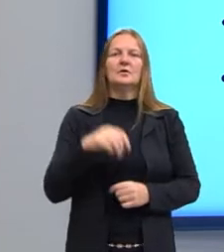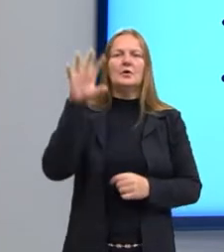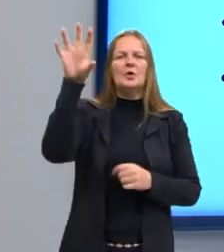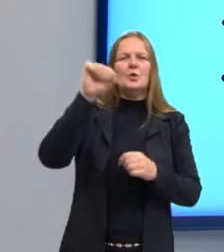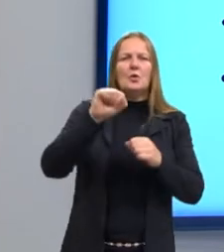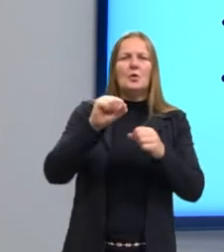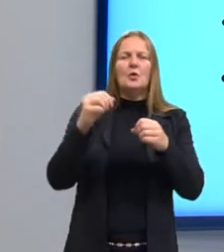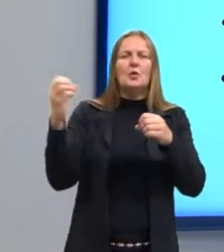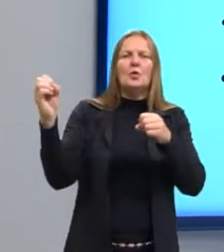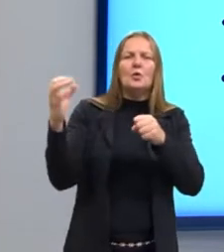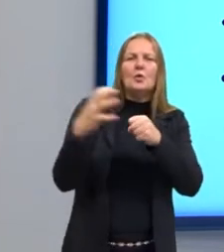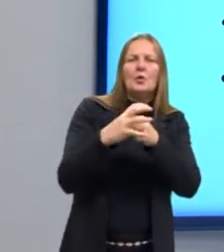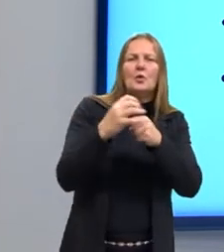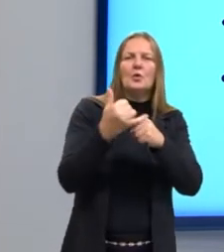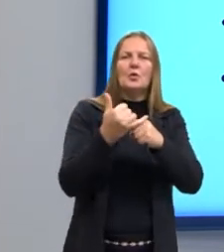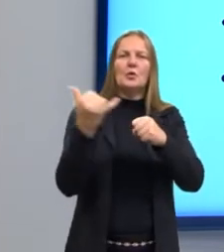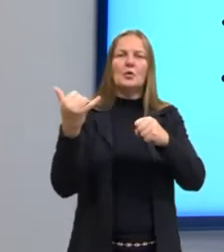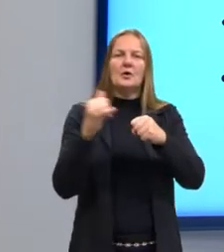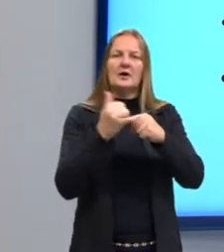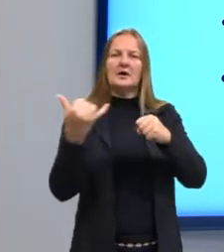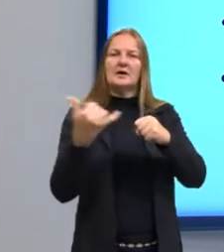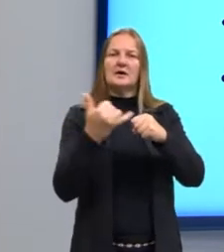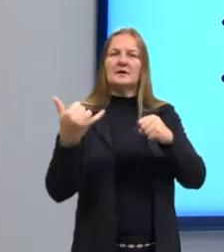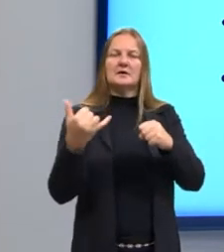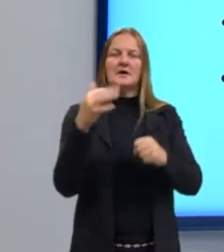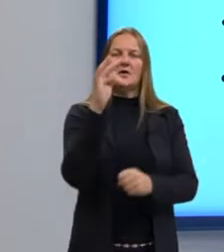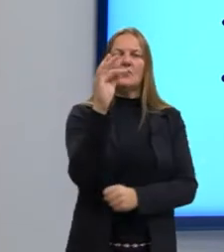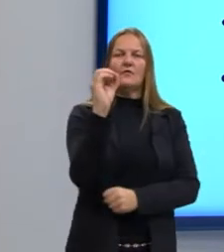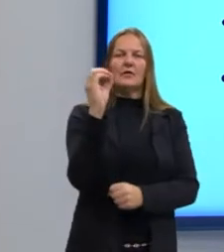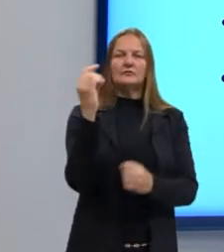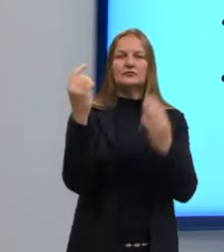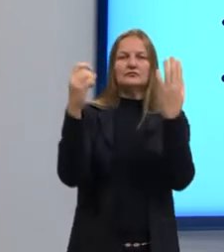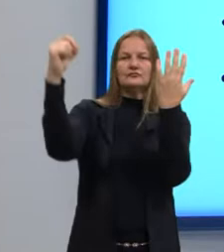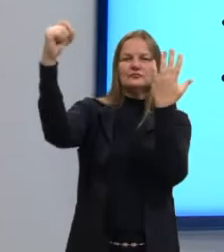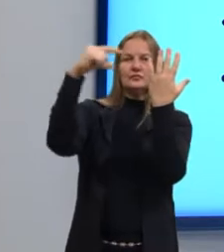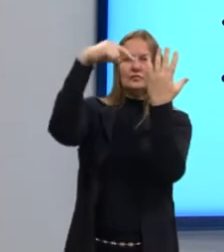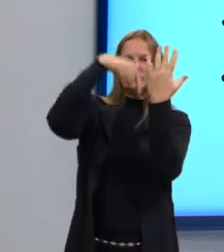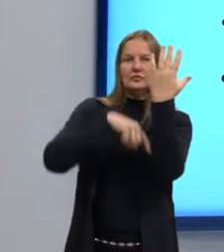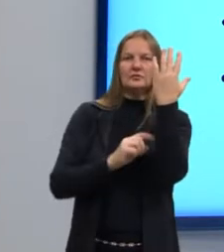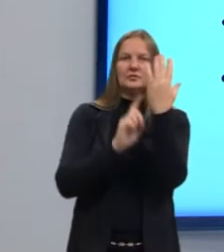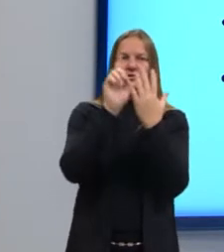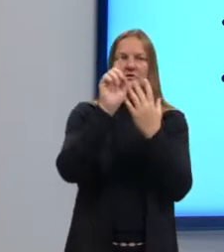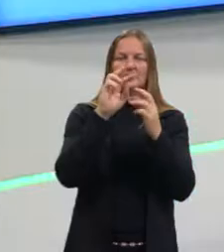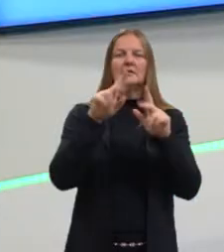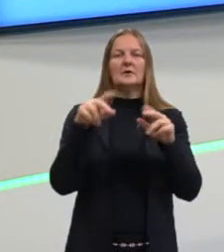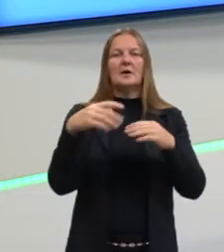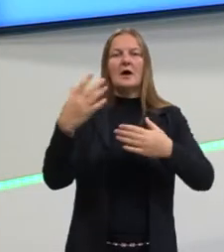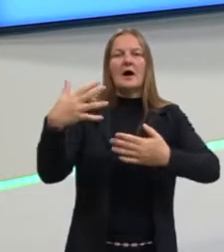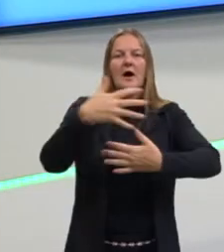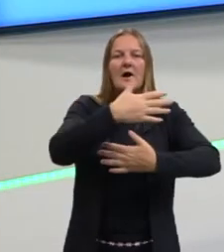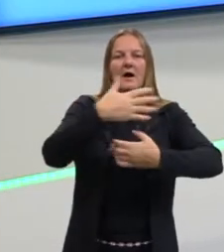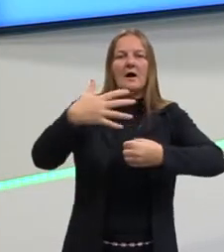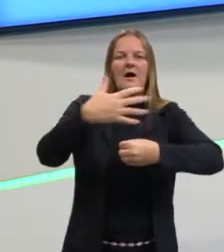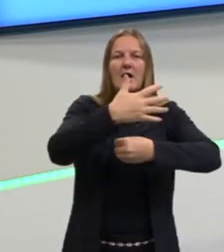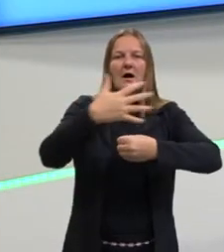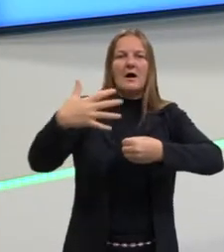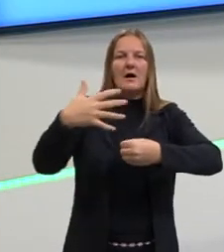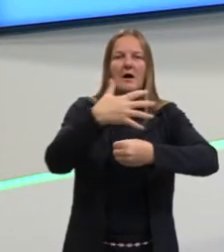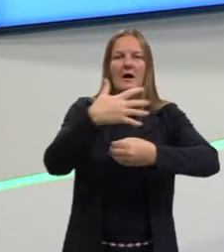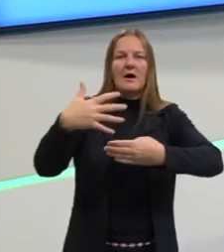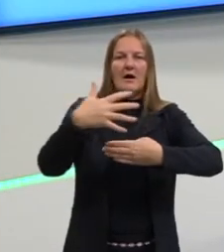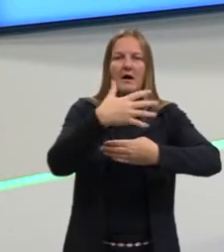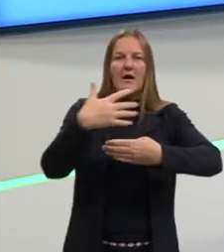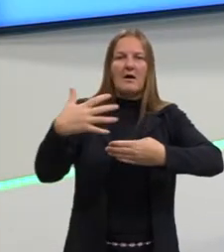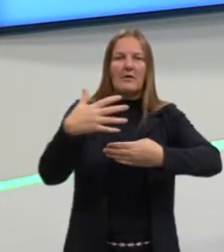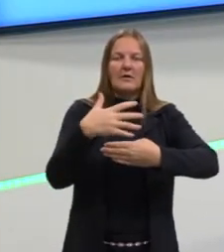fotossintetizantes. E também podem ser oportunistas, como, por exemplo, as algas do gênero glena,